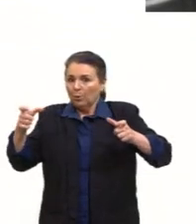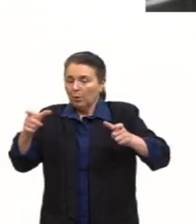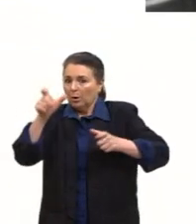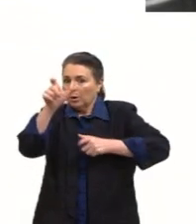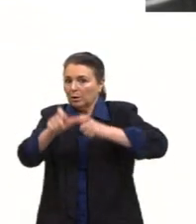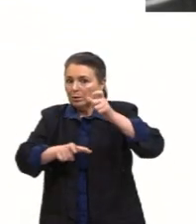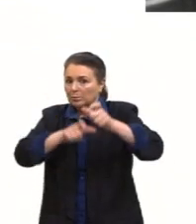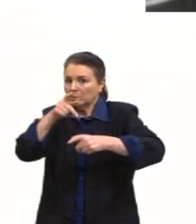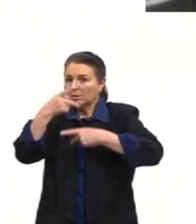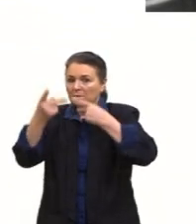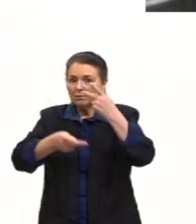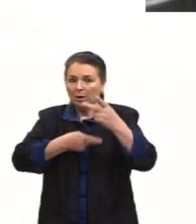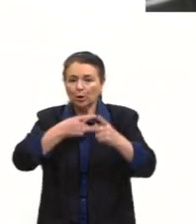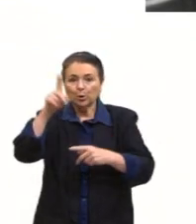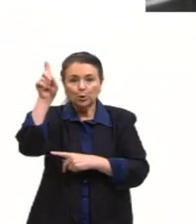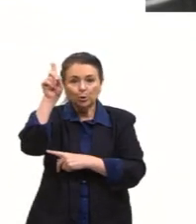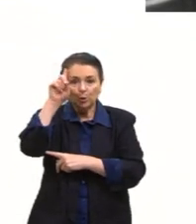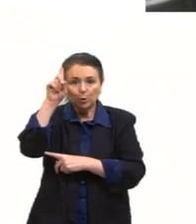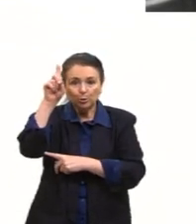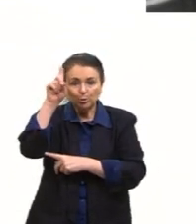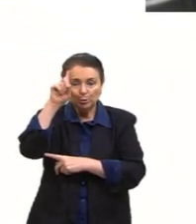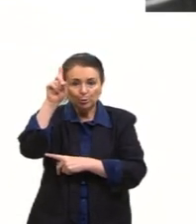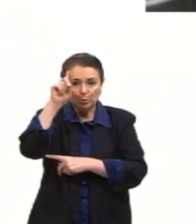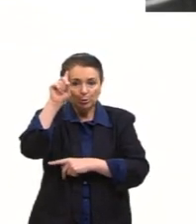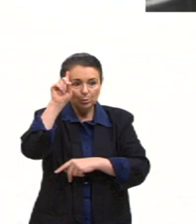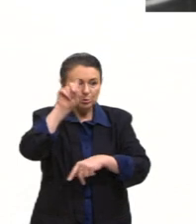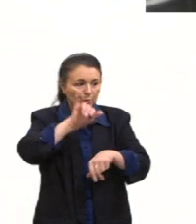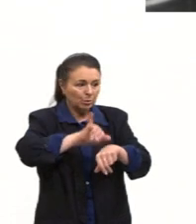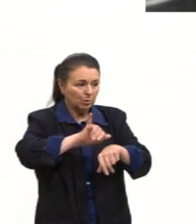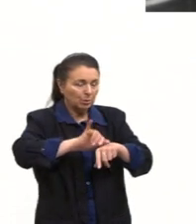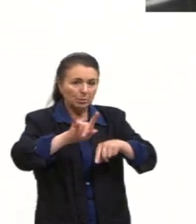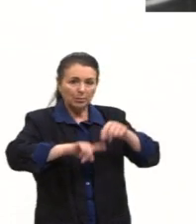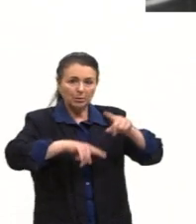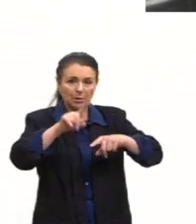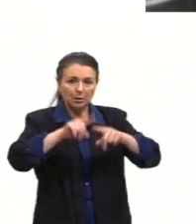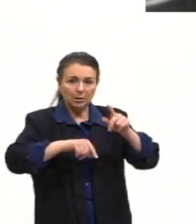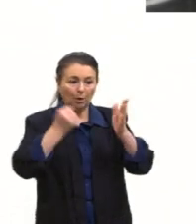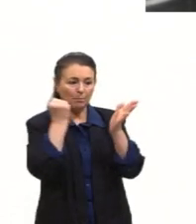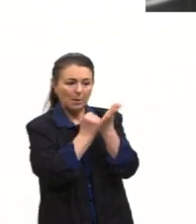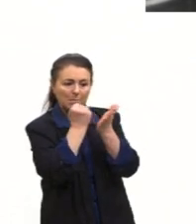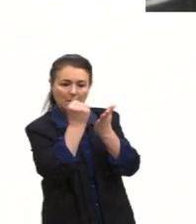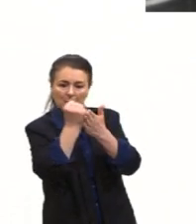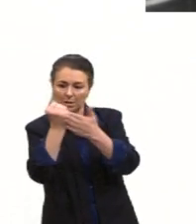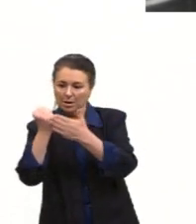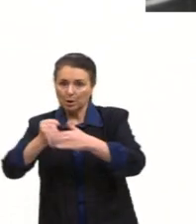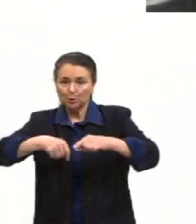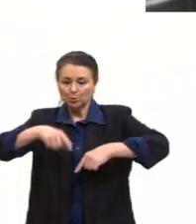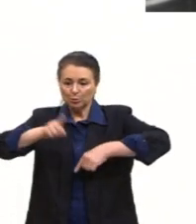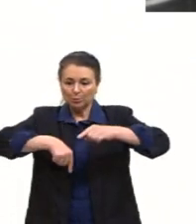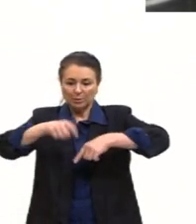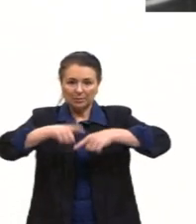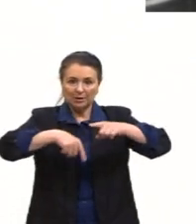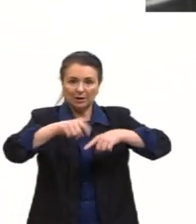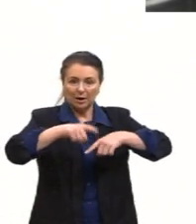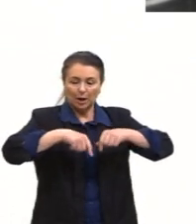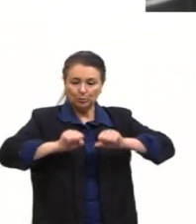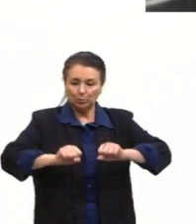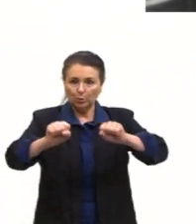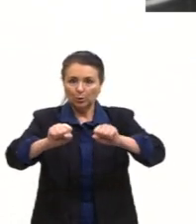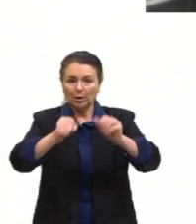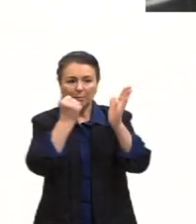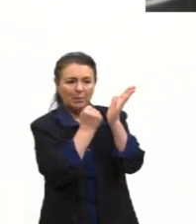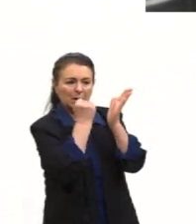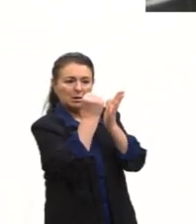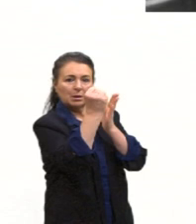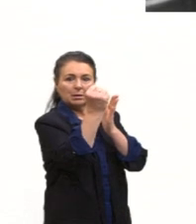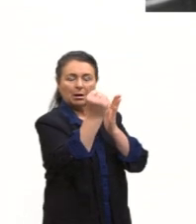todo dia os produtos aumentavam o preço. Então, tinha funcionários no mercado que saíam etiquetando os produtos. E